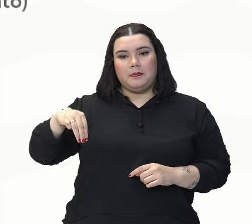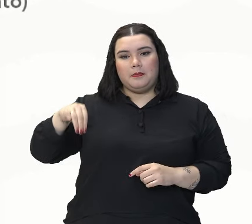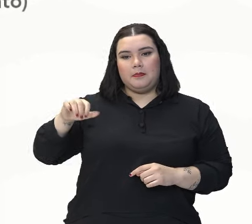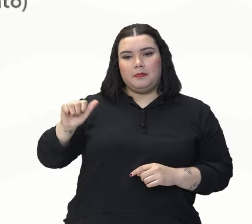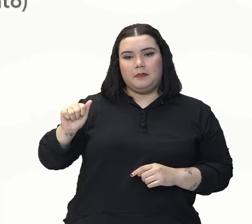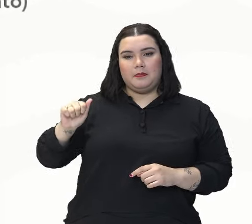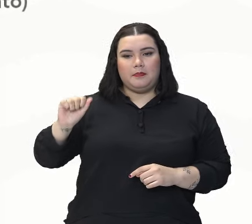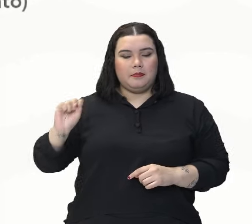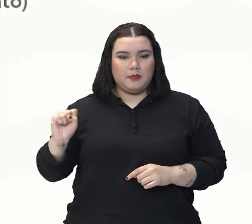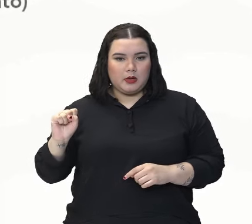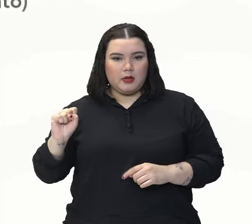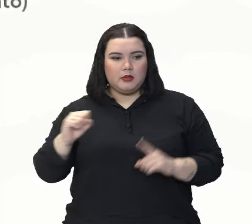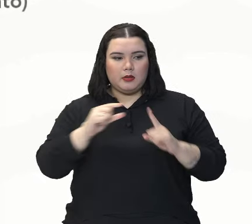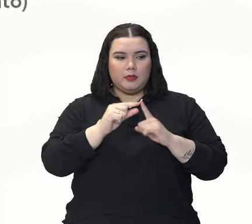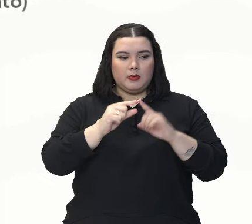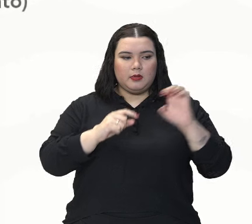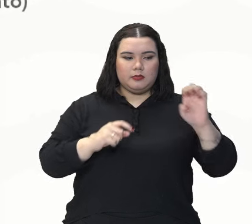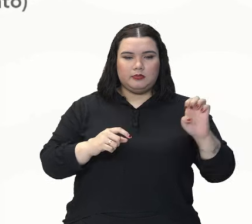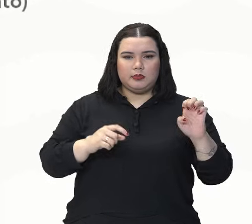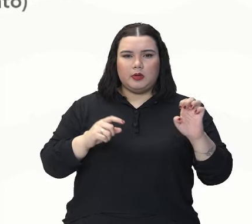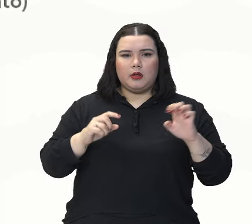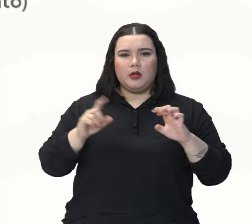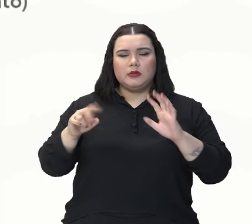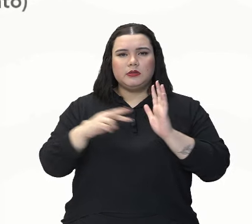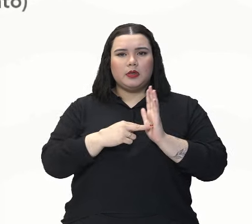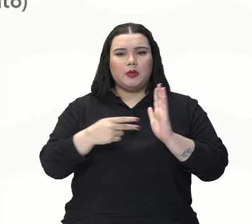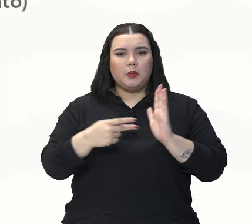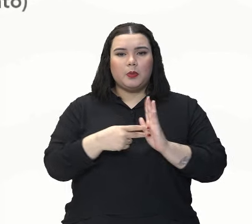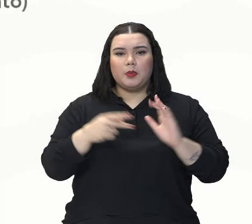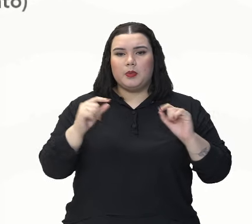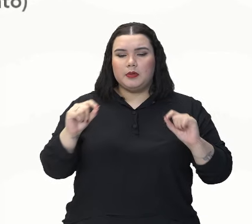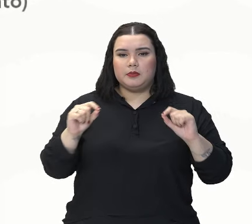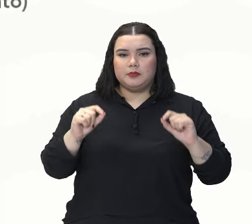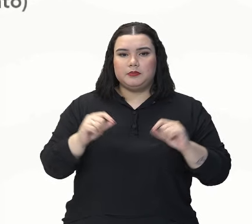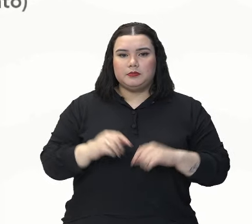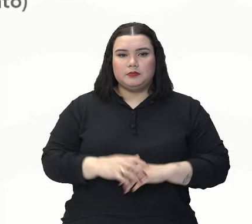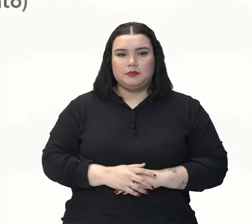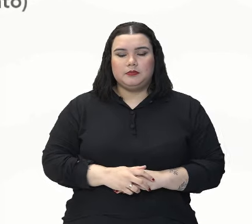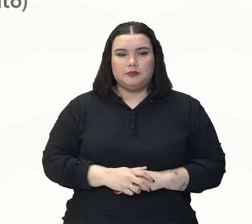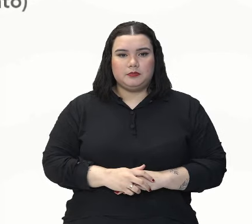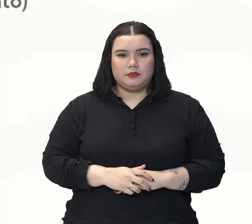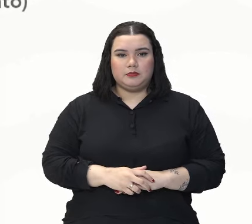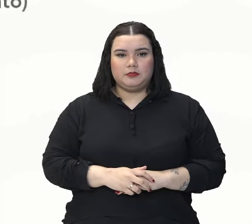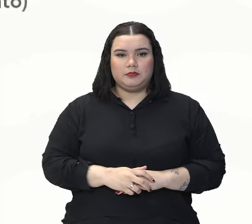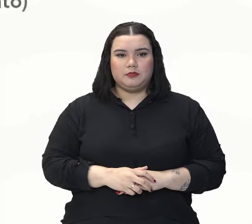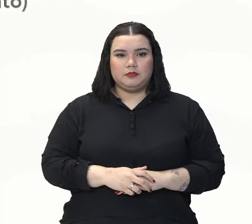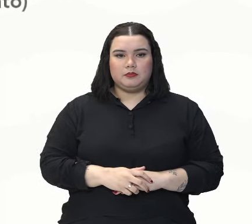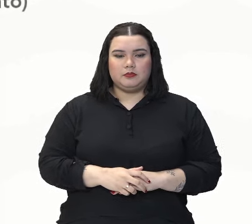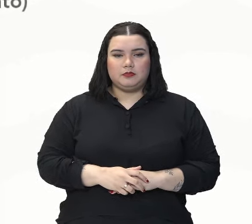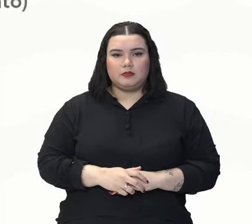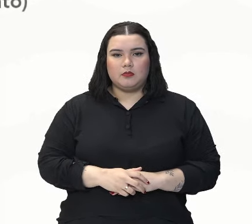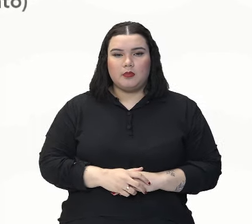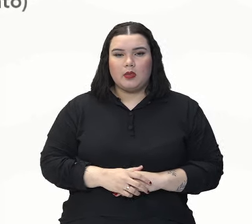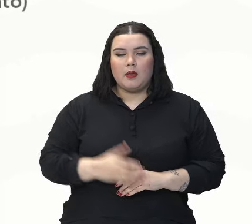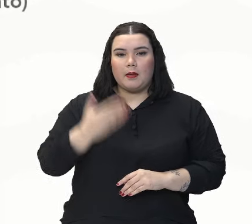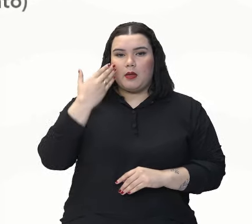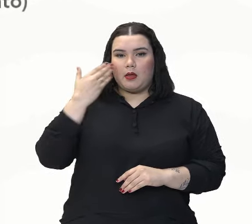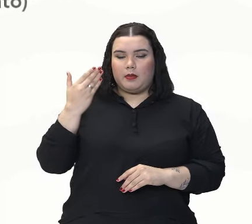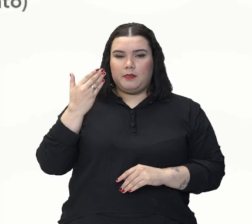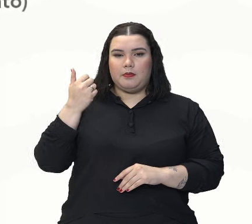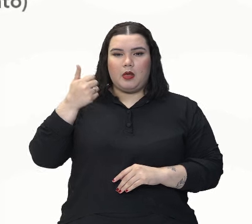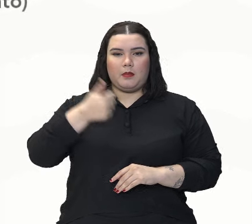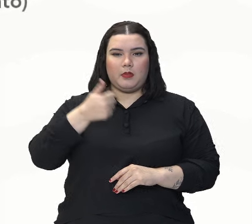Então, vamos ver o que elas representam aqui nesse texto. Para lá dos montes,